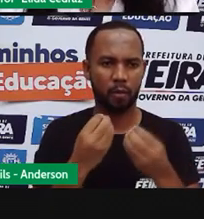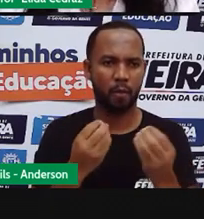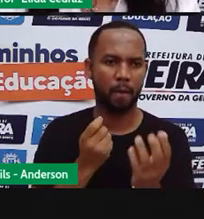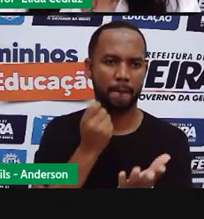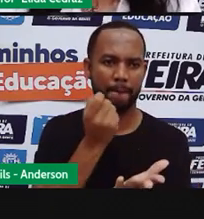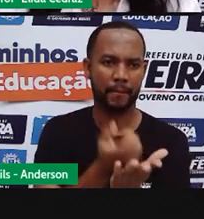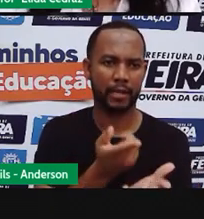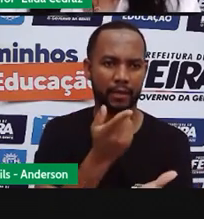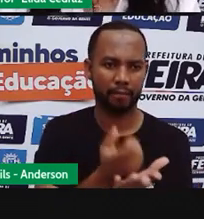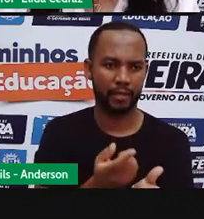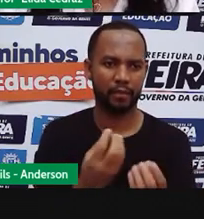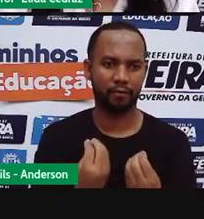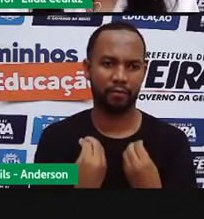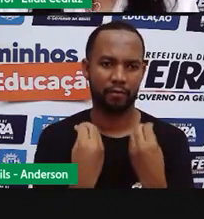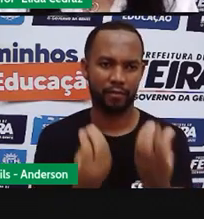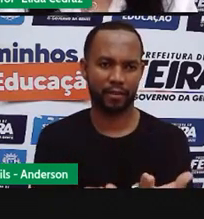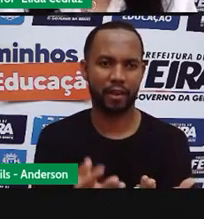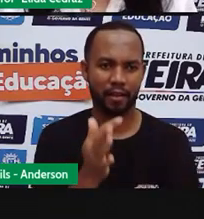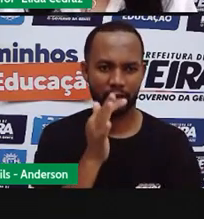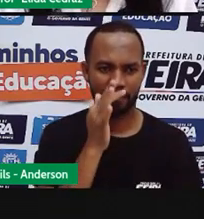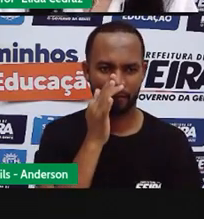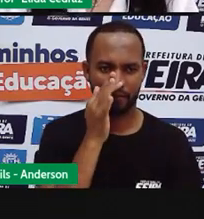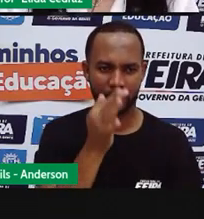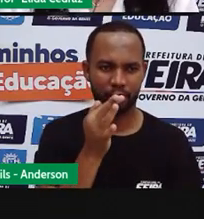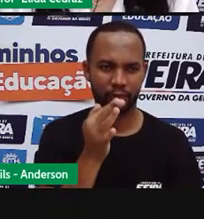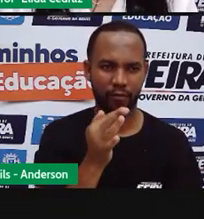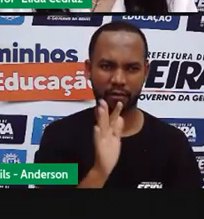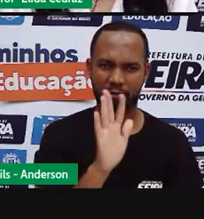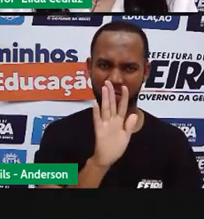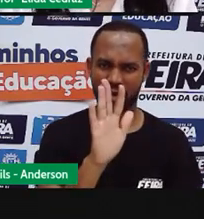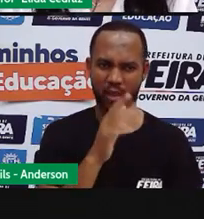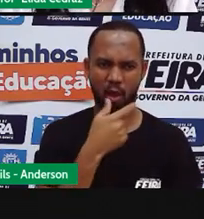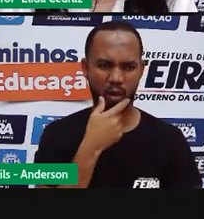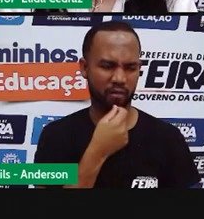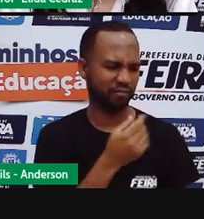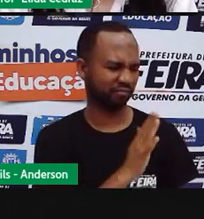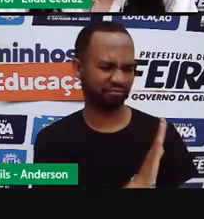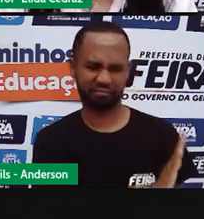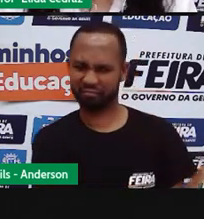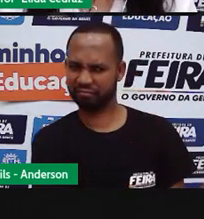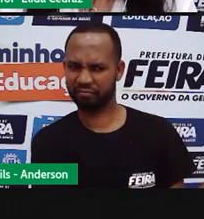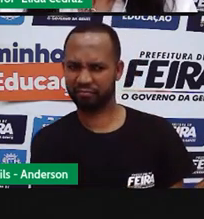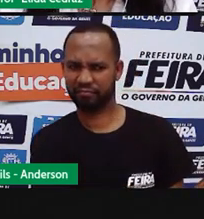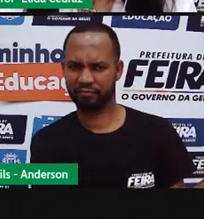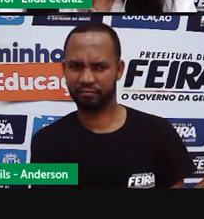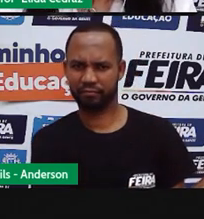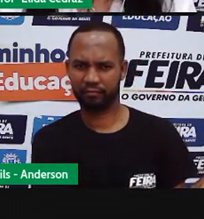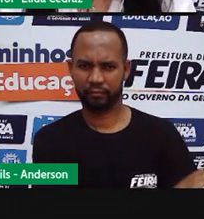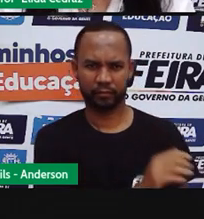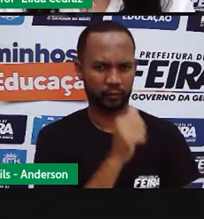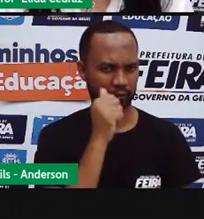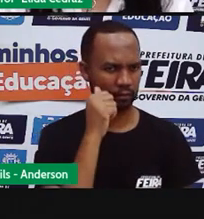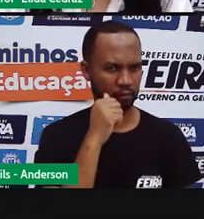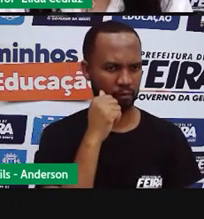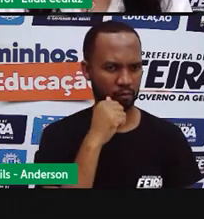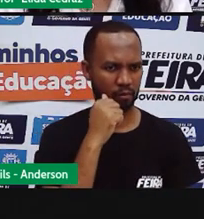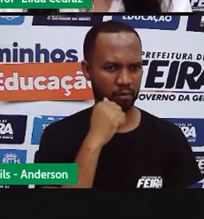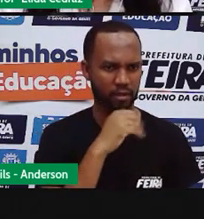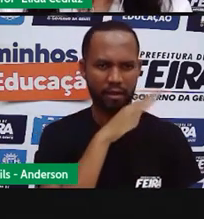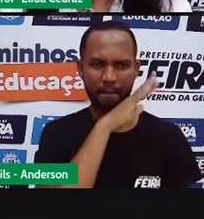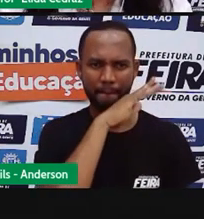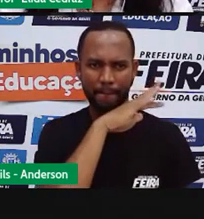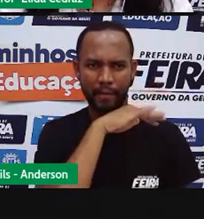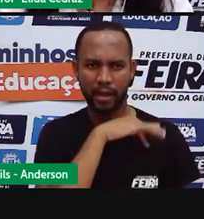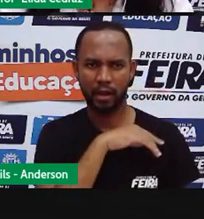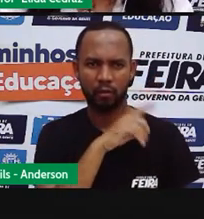ela oferece uma rosa. Mas ele recusa. E a feiticeira lança uma